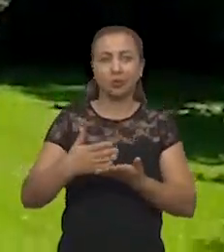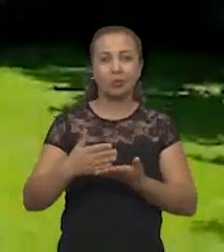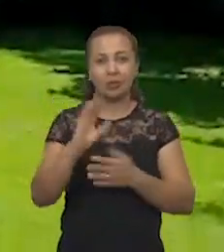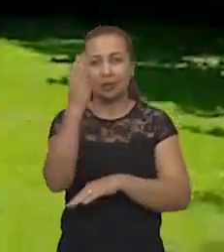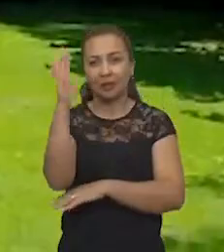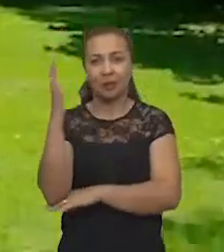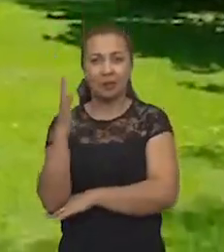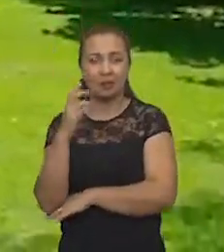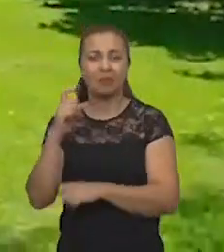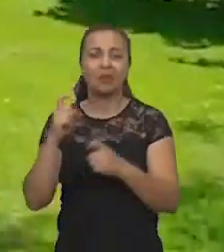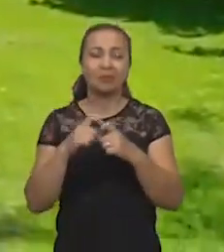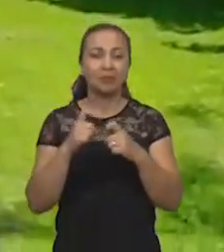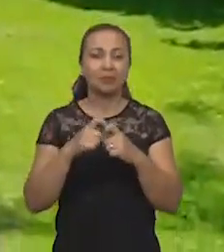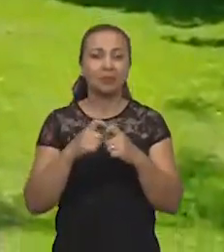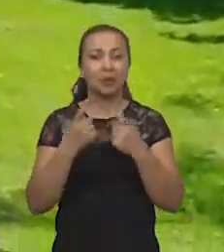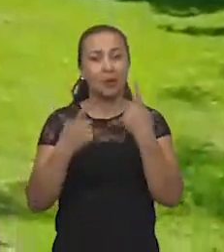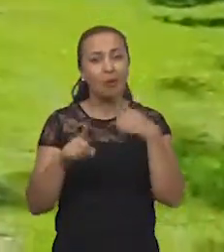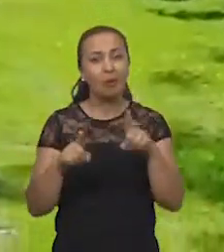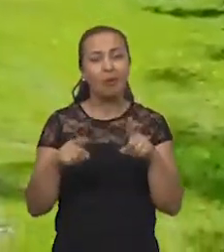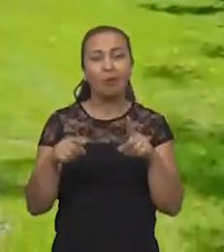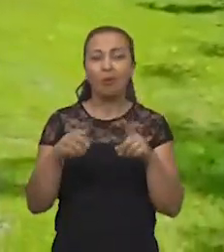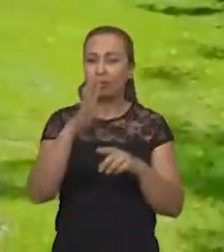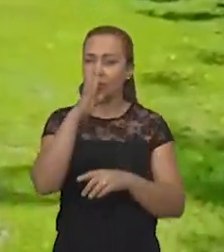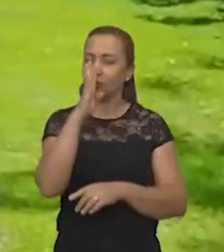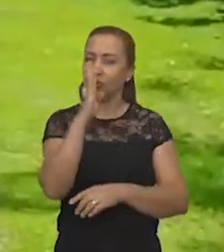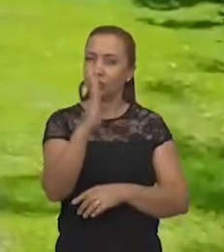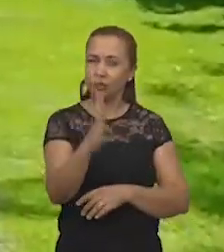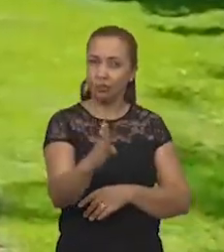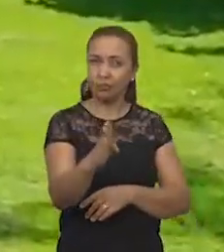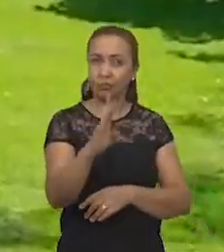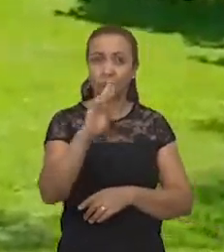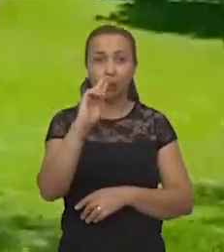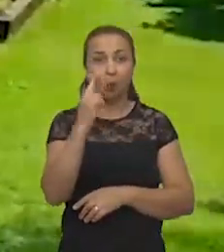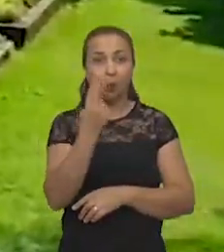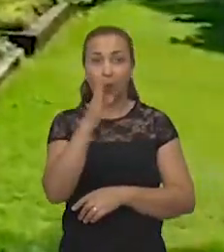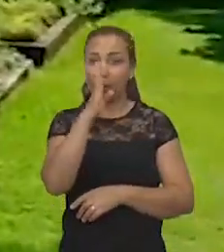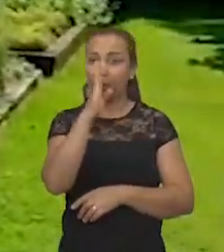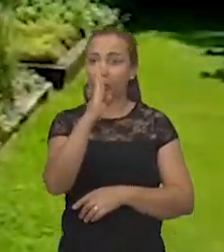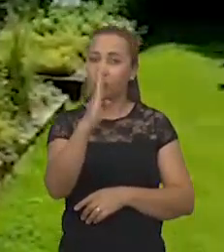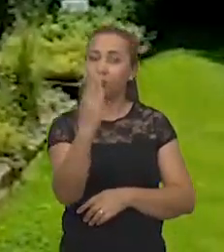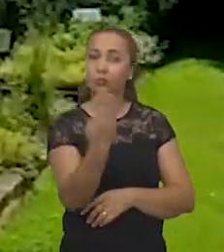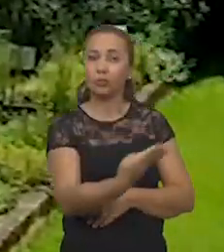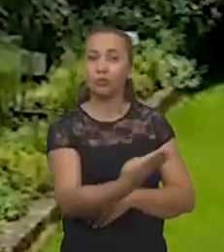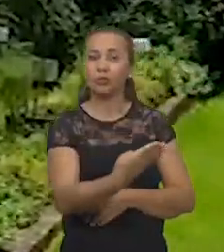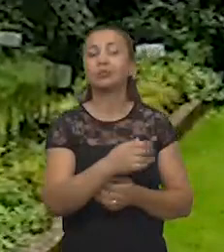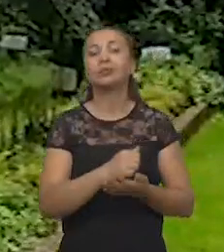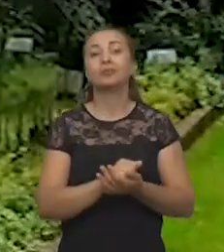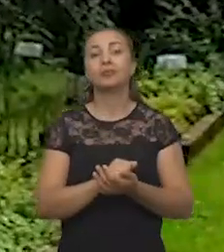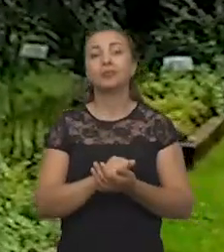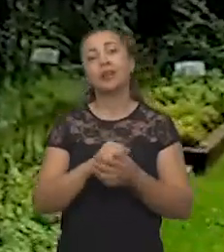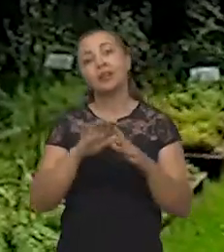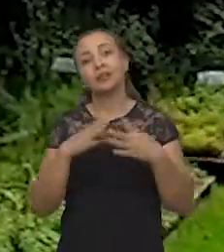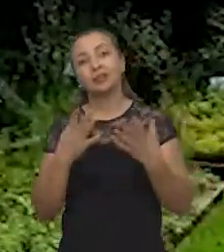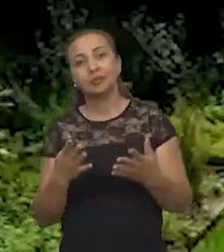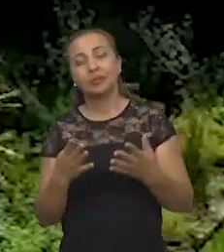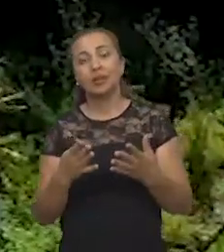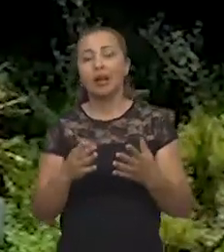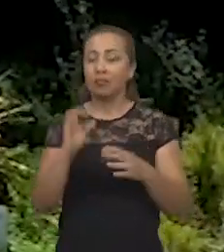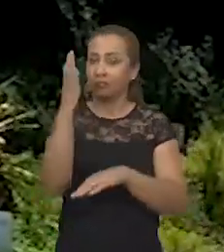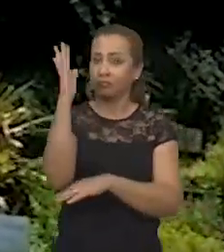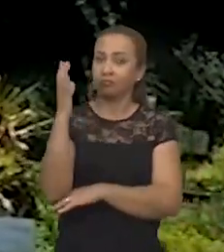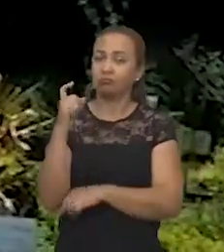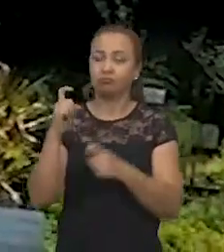partir das plantas medicinais ou direta, de forma direta, ou indiretamente. Embora as plantas